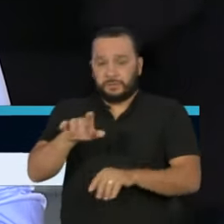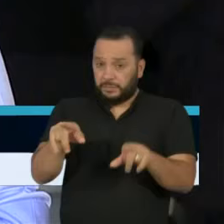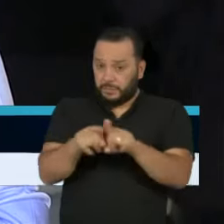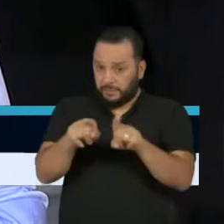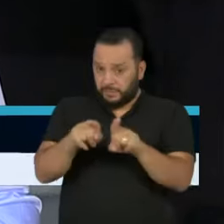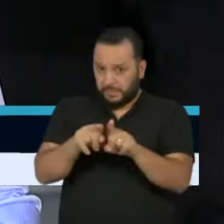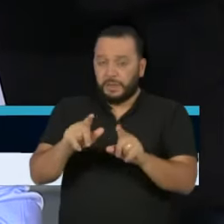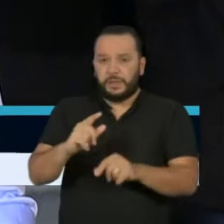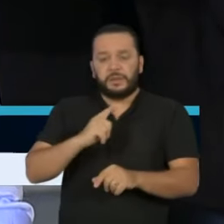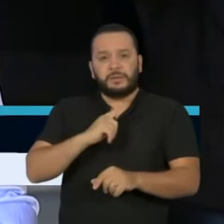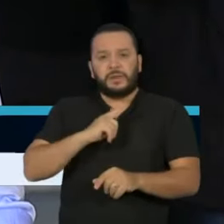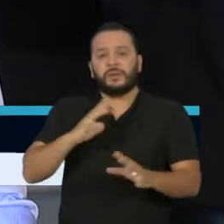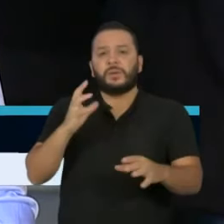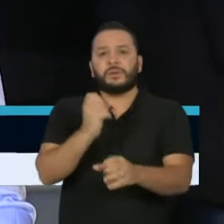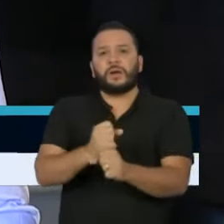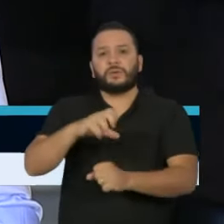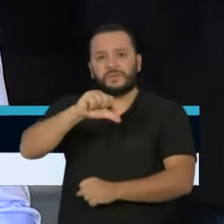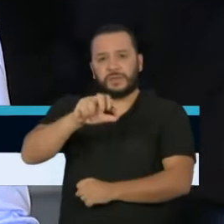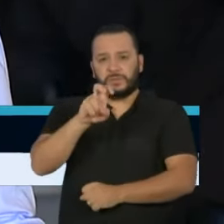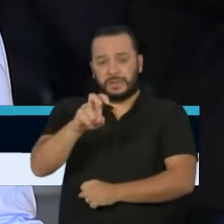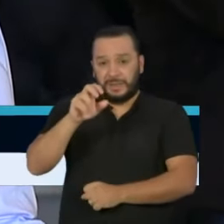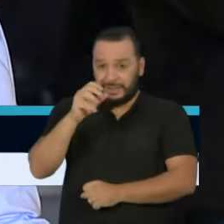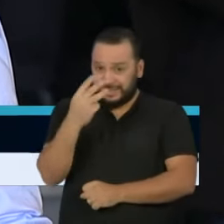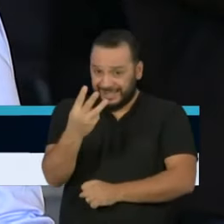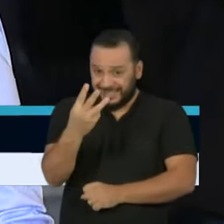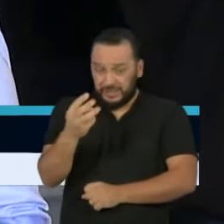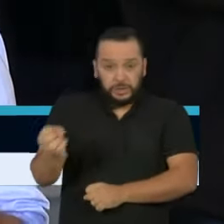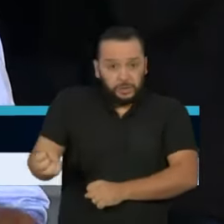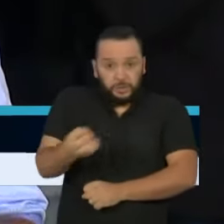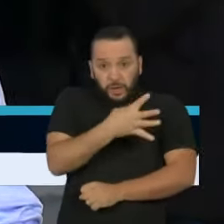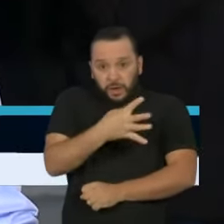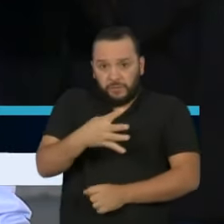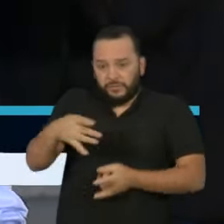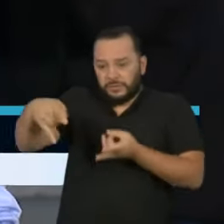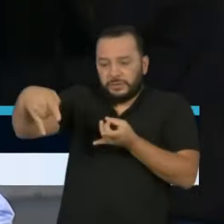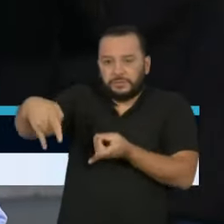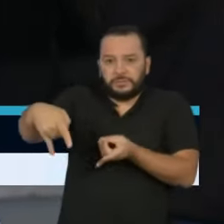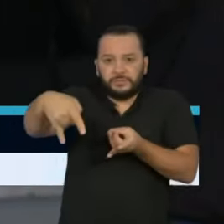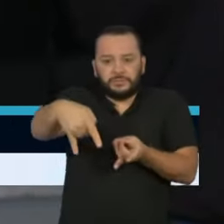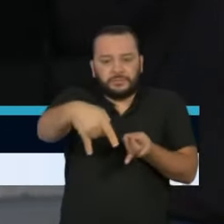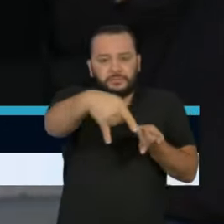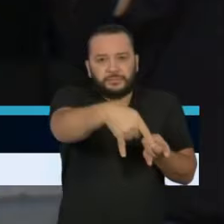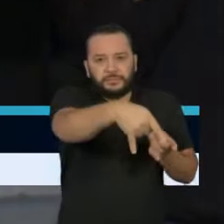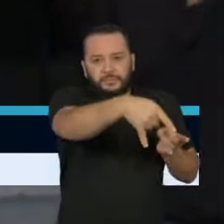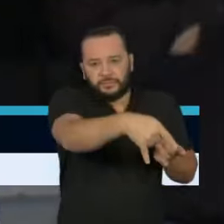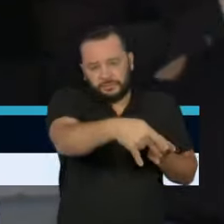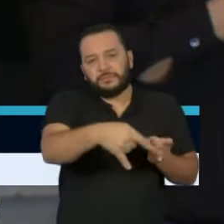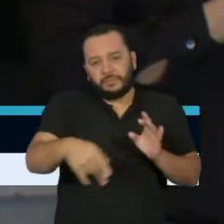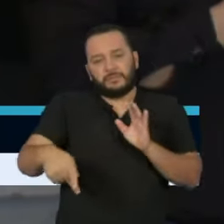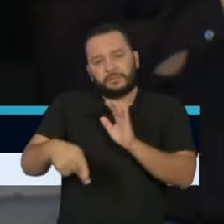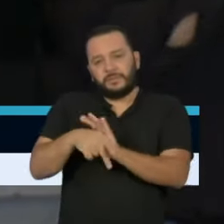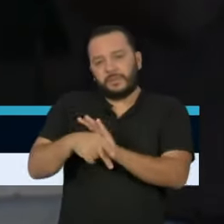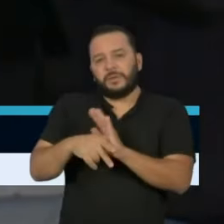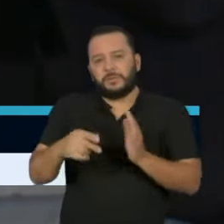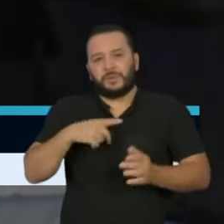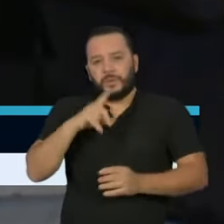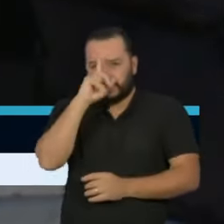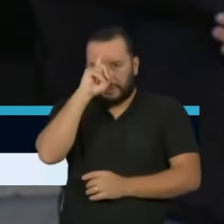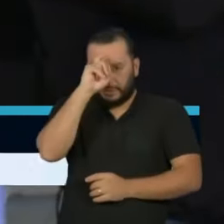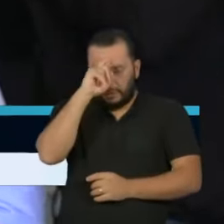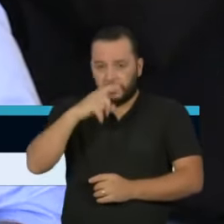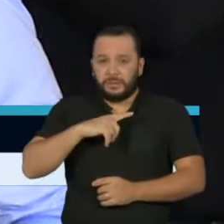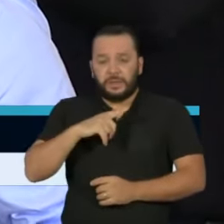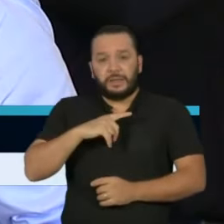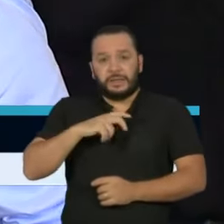cidade 953 novos leitos. O município tem 507 leitos de UTI e nós estamos